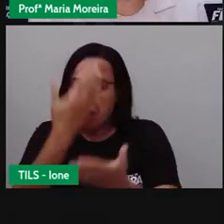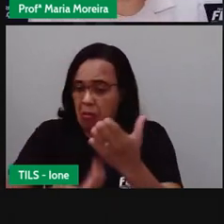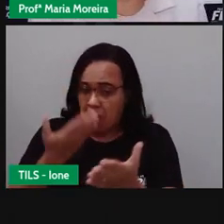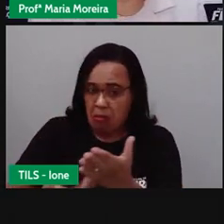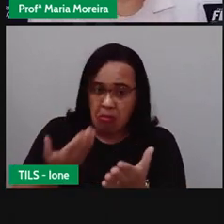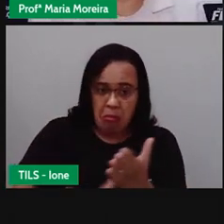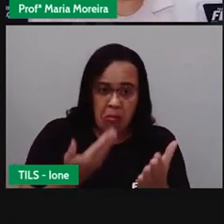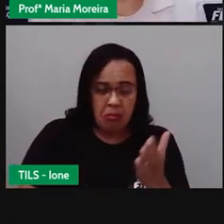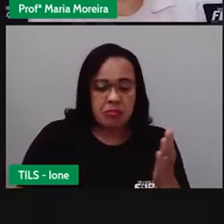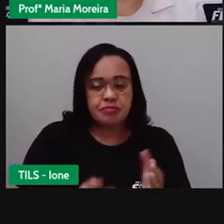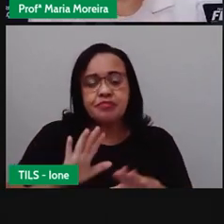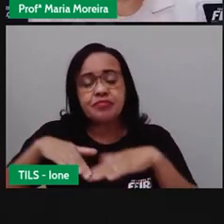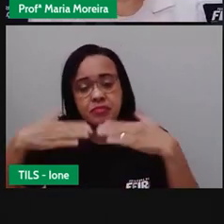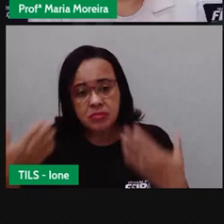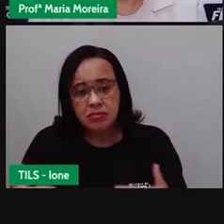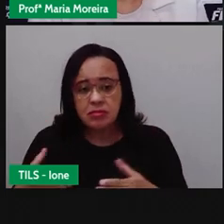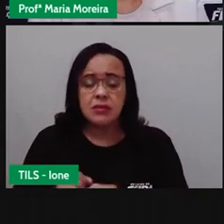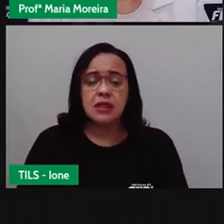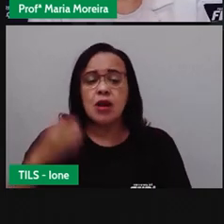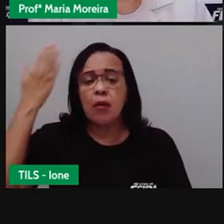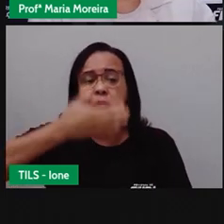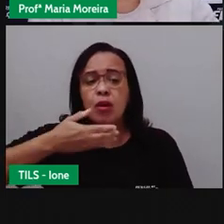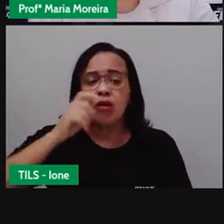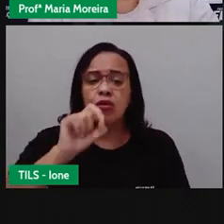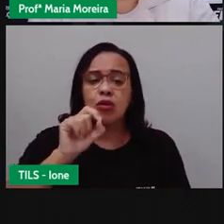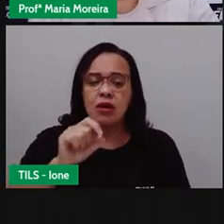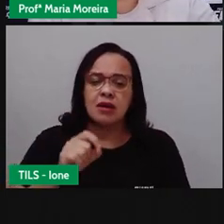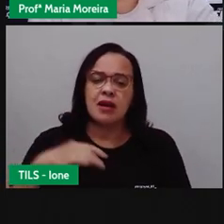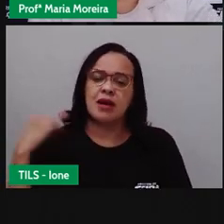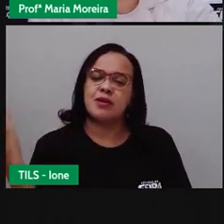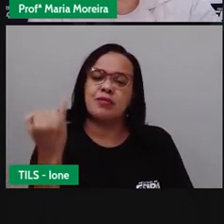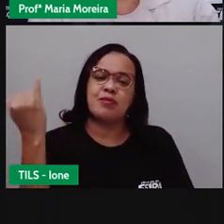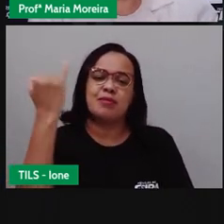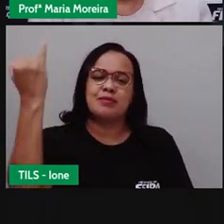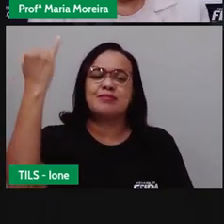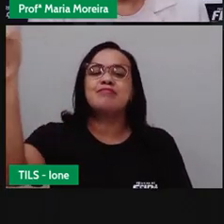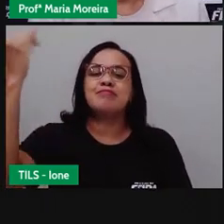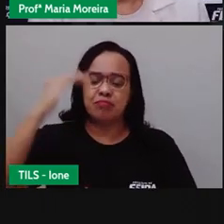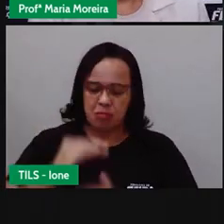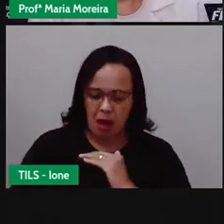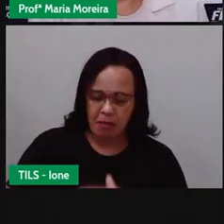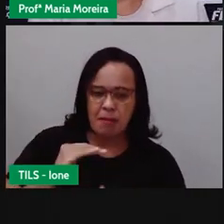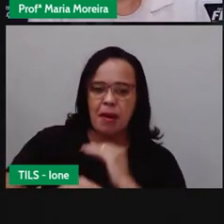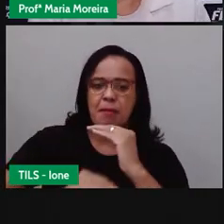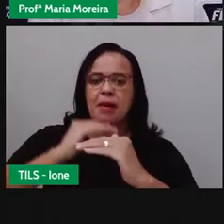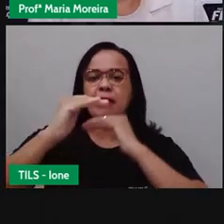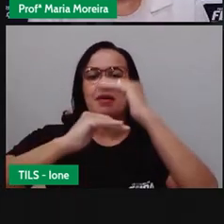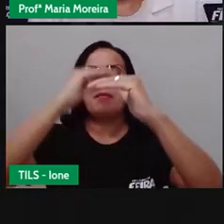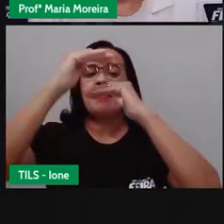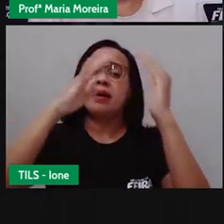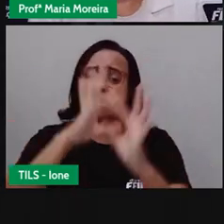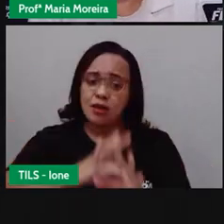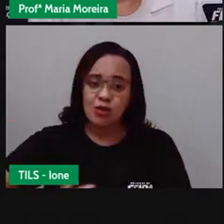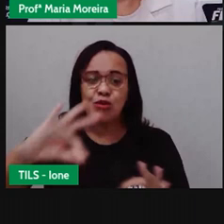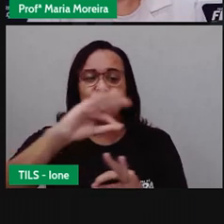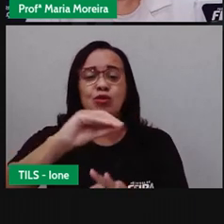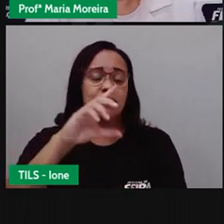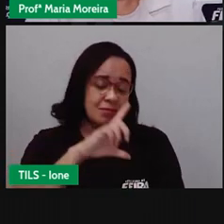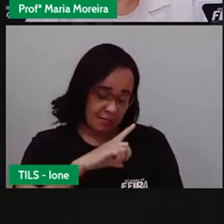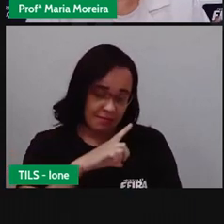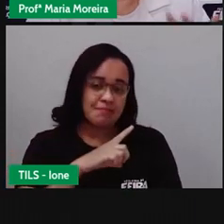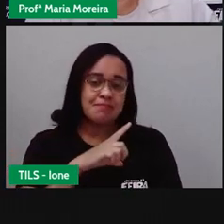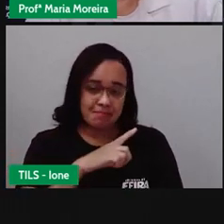demonstra, na verdade, a importância de tudo e toda essa evolução nesses meios de locomoção aí.